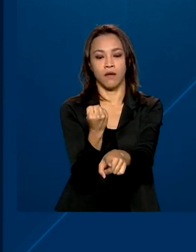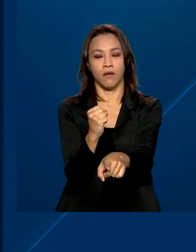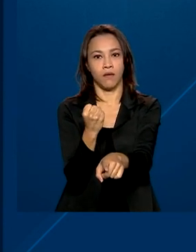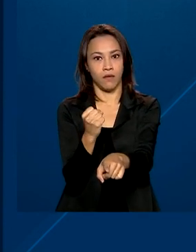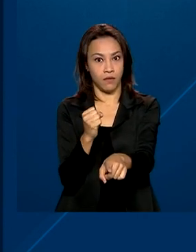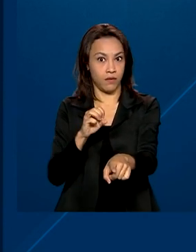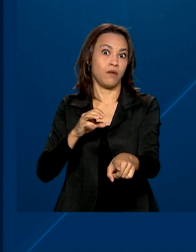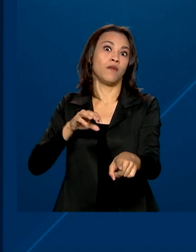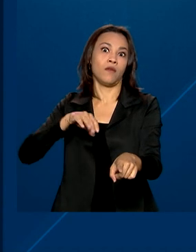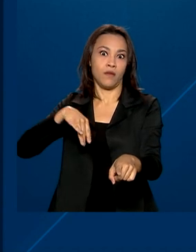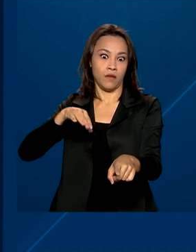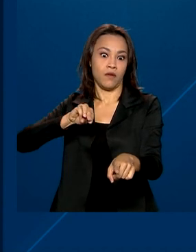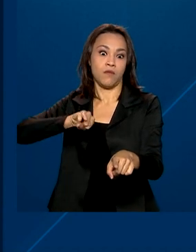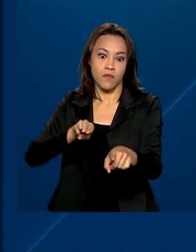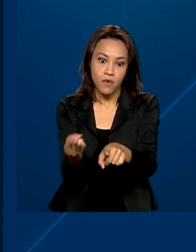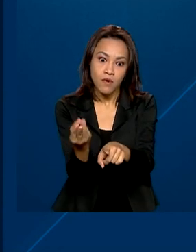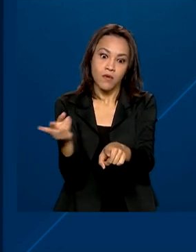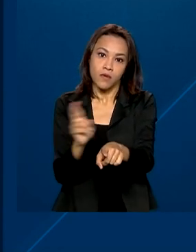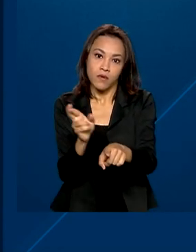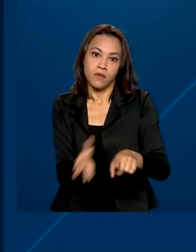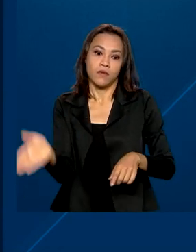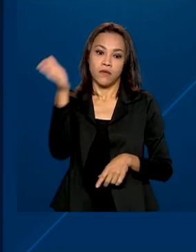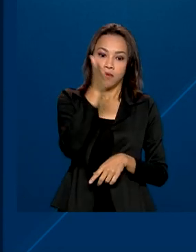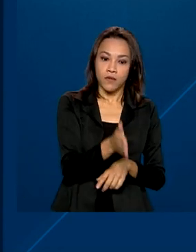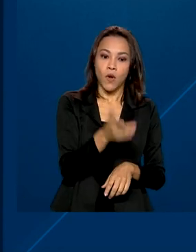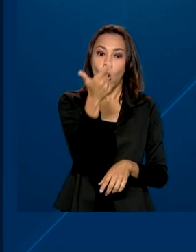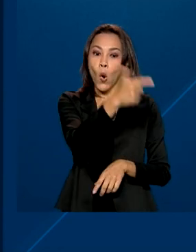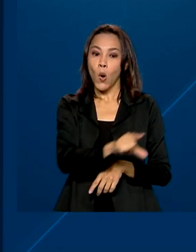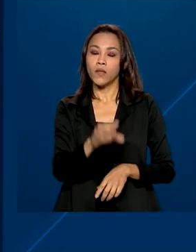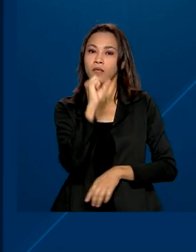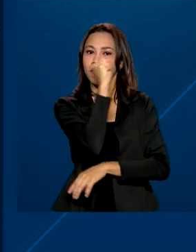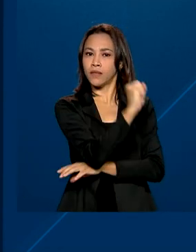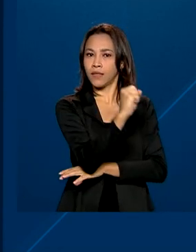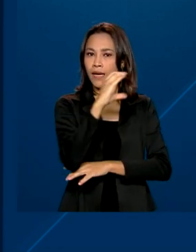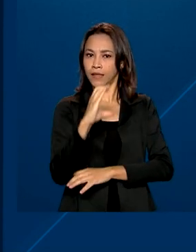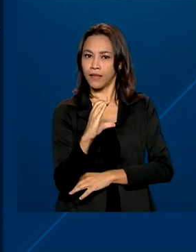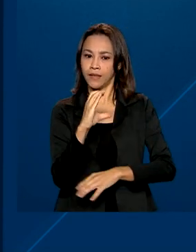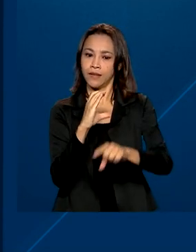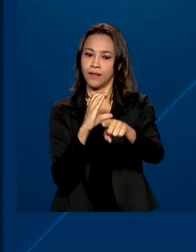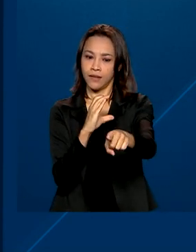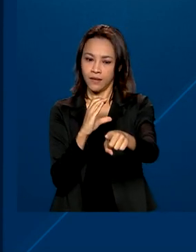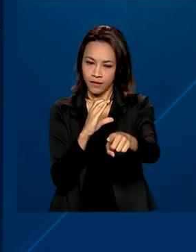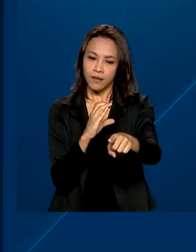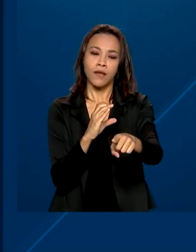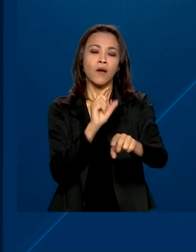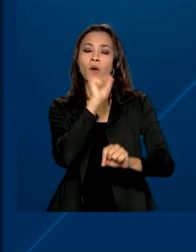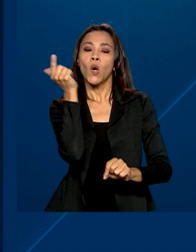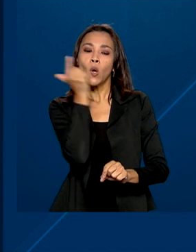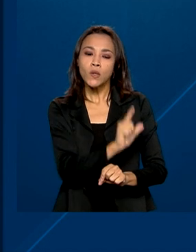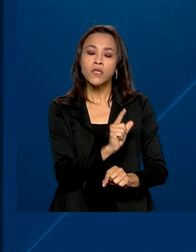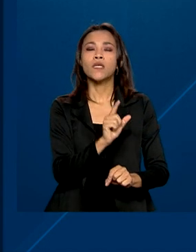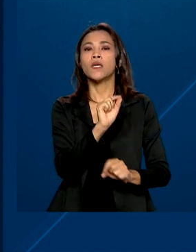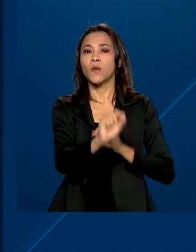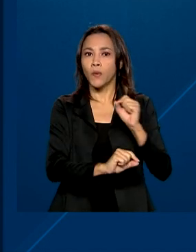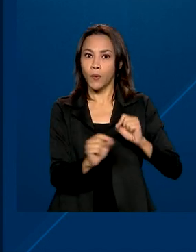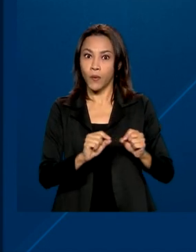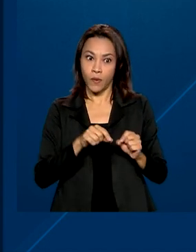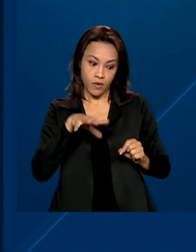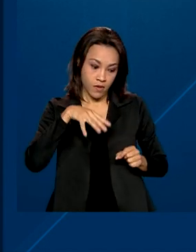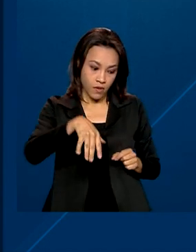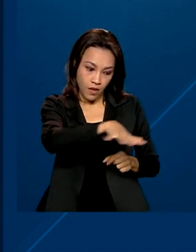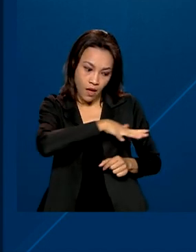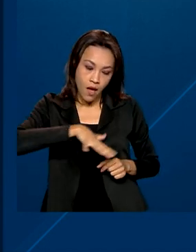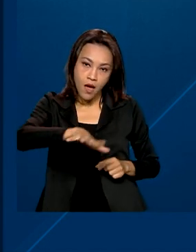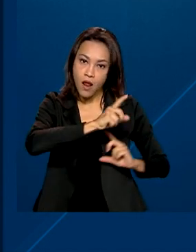milhões de reais. Já a empresa fertilizante Santa Catarina conseguiu a concessão da área em